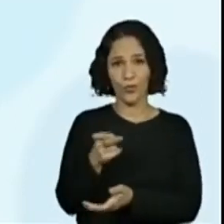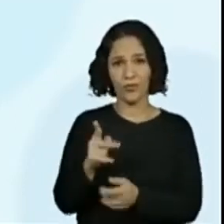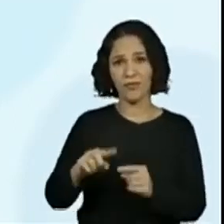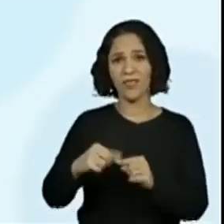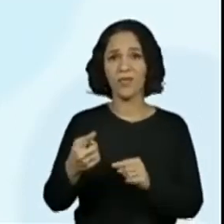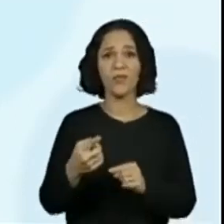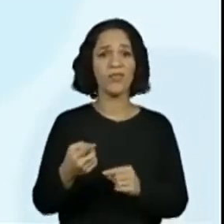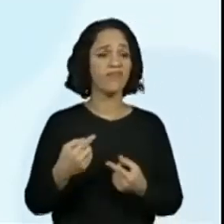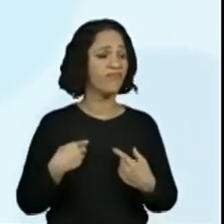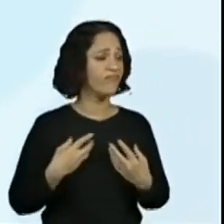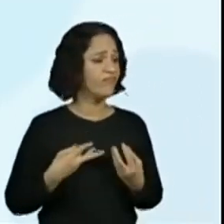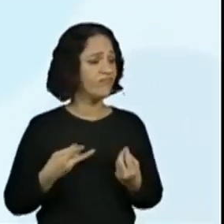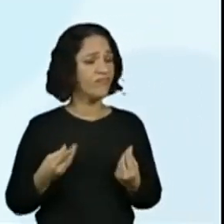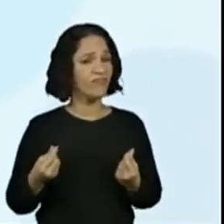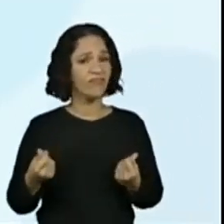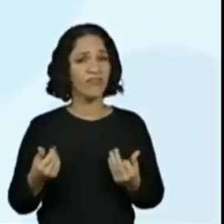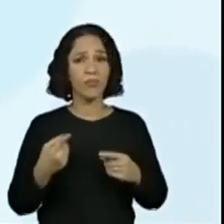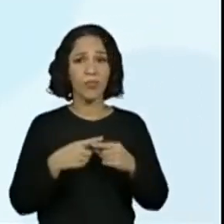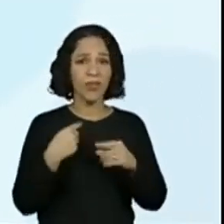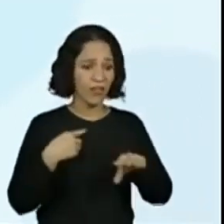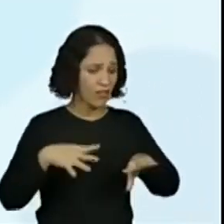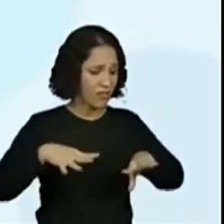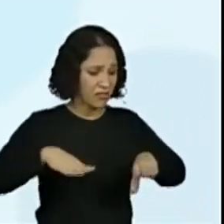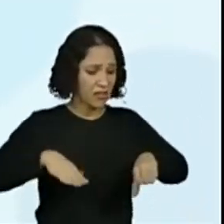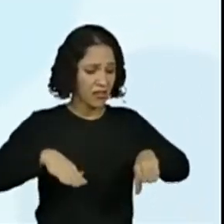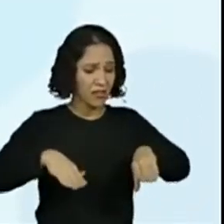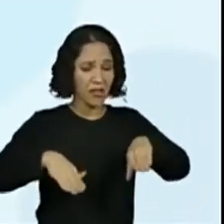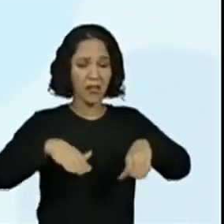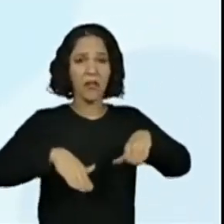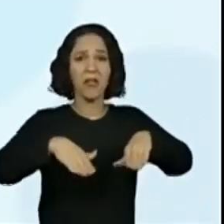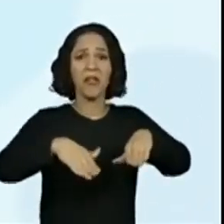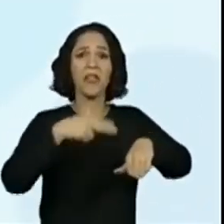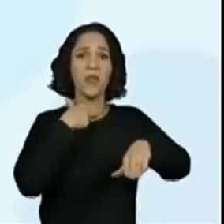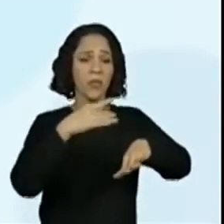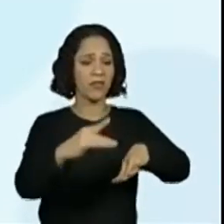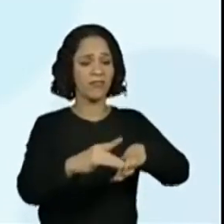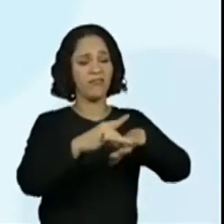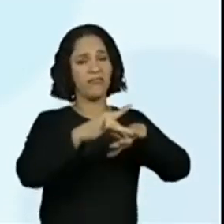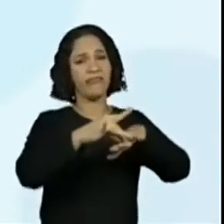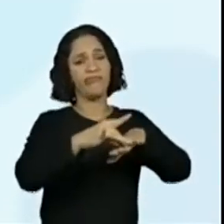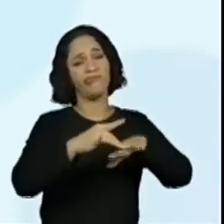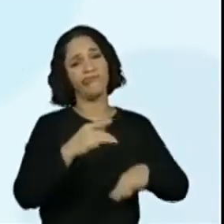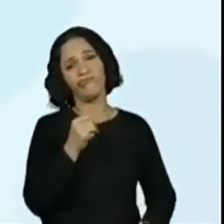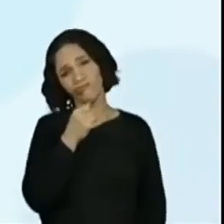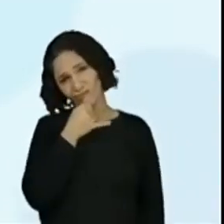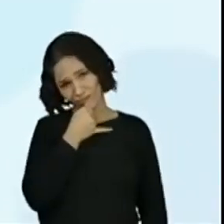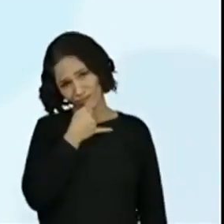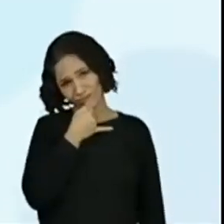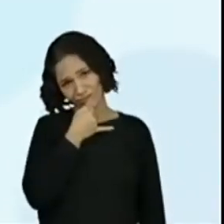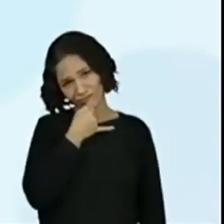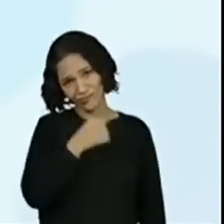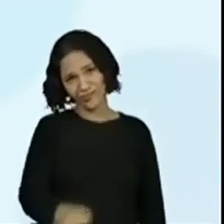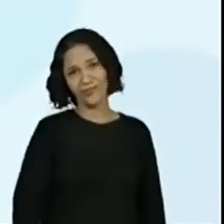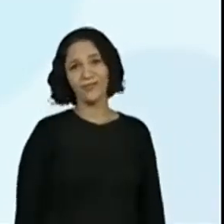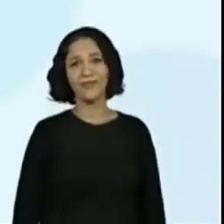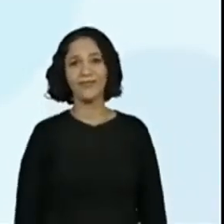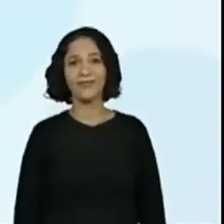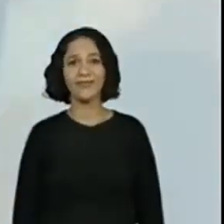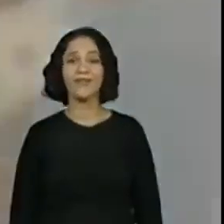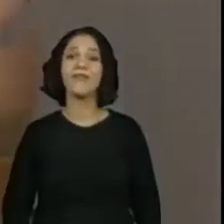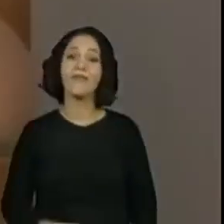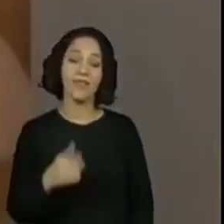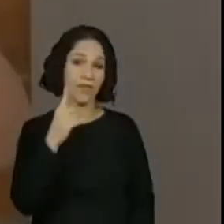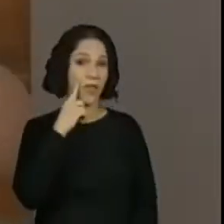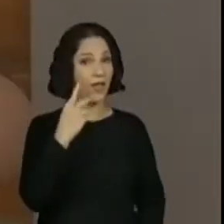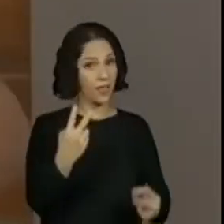perdeu a esperança, pois tinha os dedos grudados, não podia usar aliança. Então, presta atenção na nossa leitura que ela vai